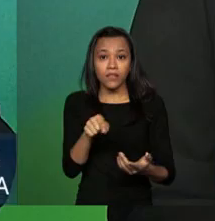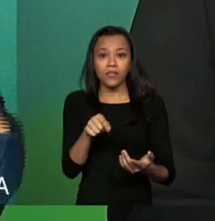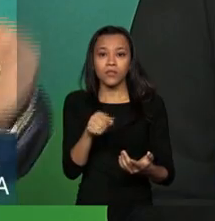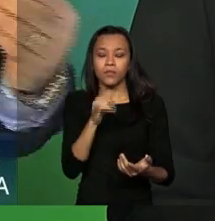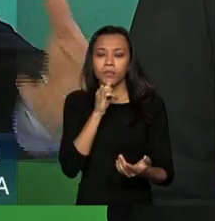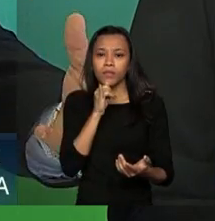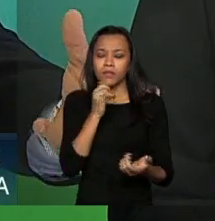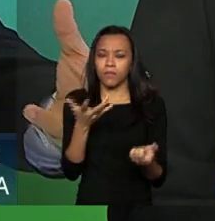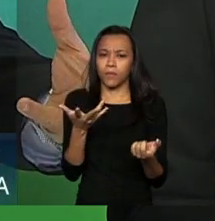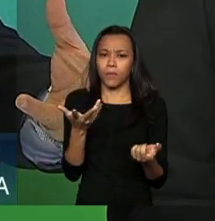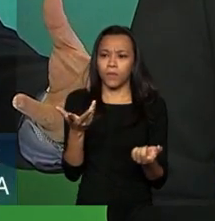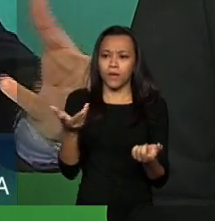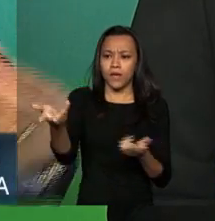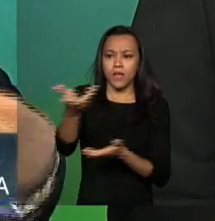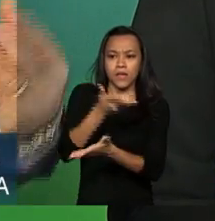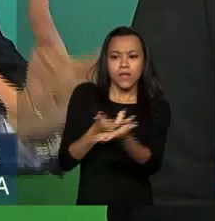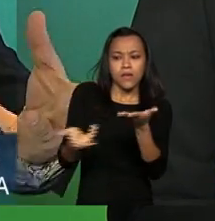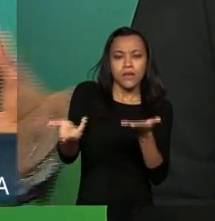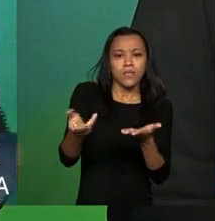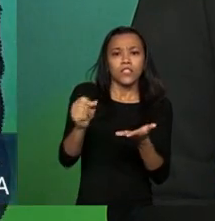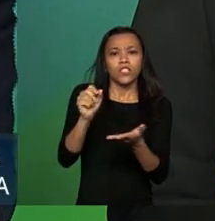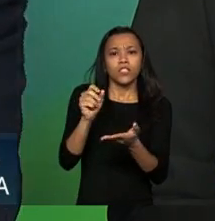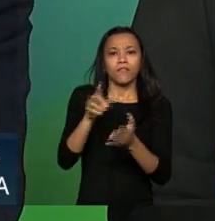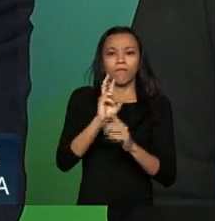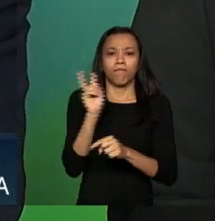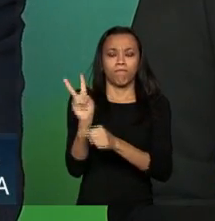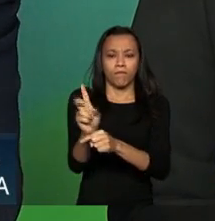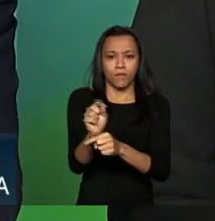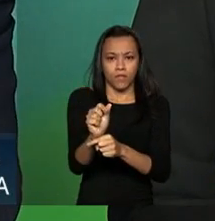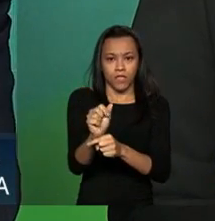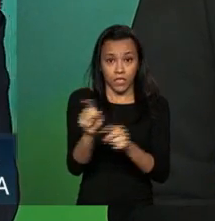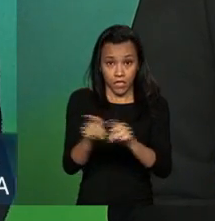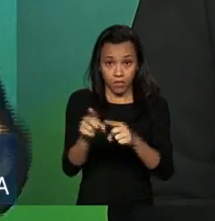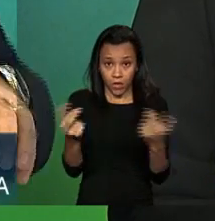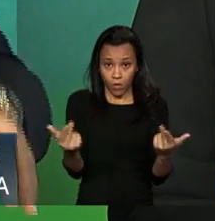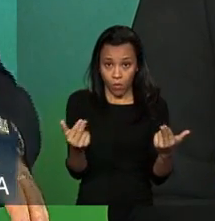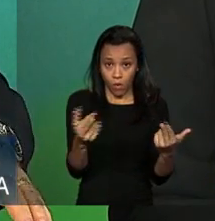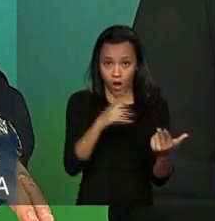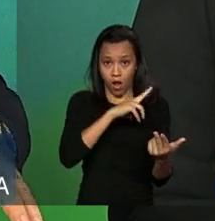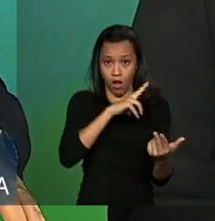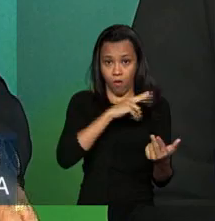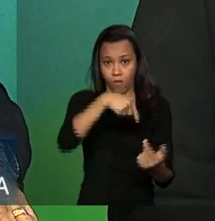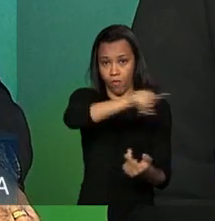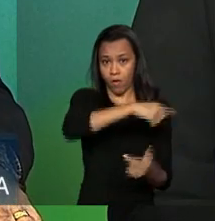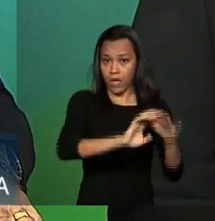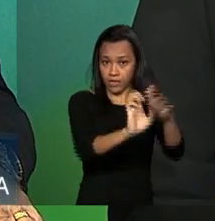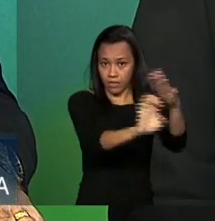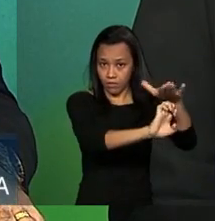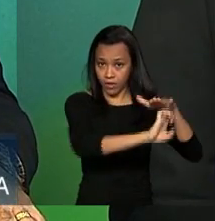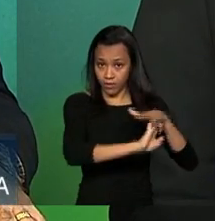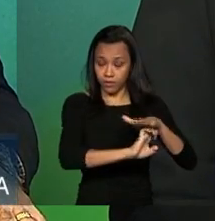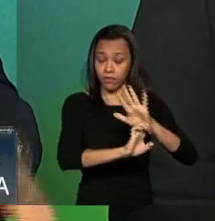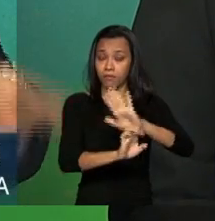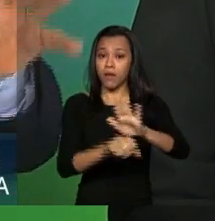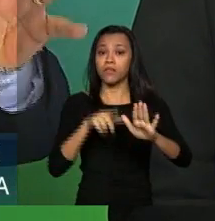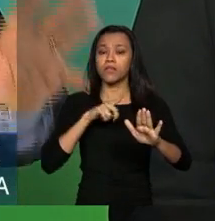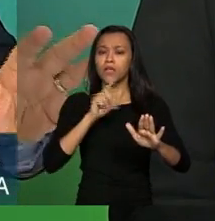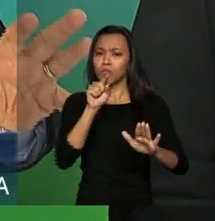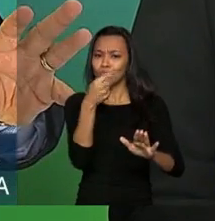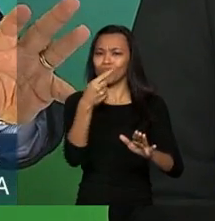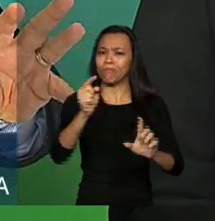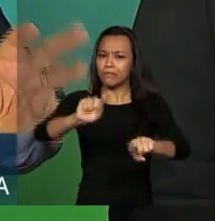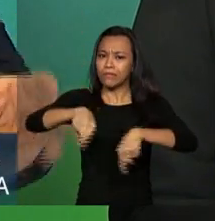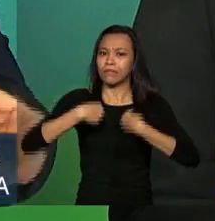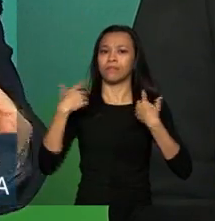do Estado brasileiro com os servidores públicos, de financiamento e com a iniciativa privada. Mas, por hora, nós ainda temos um desafio. Nós ainda